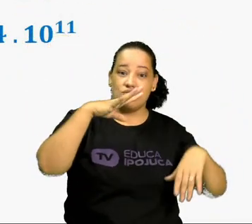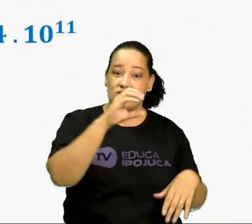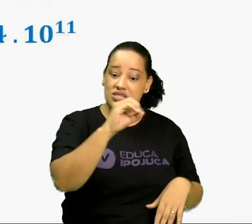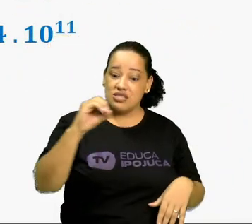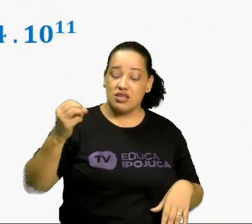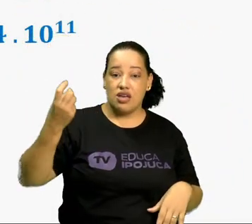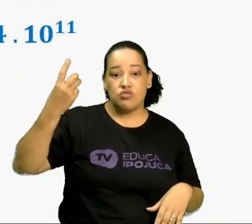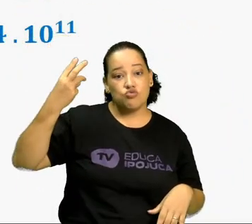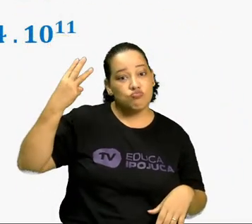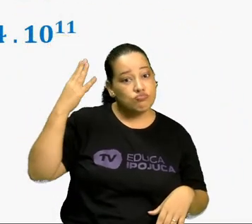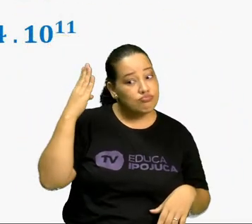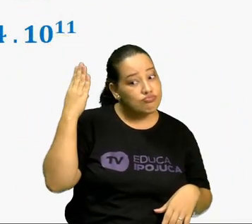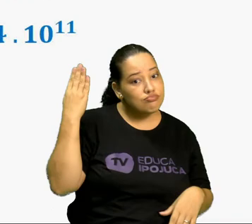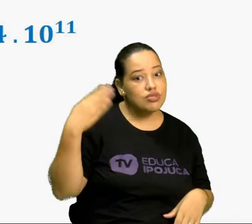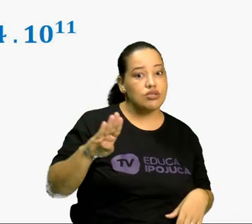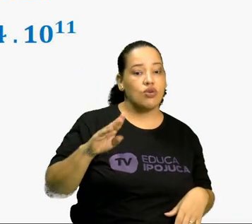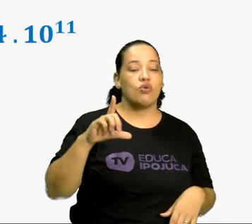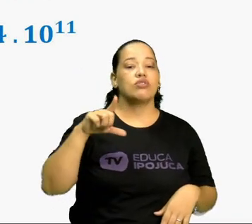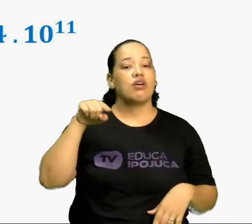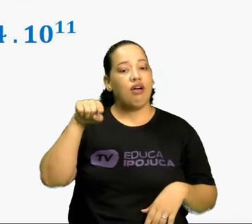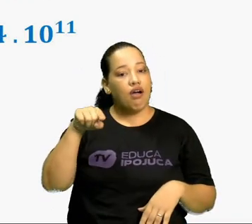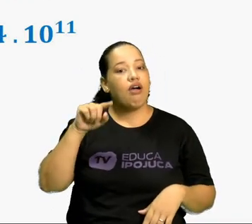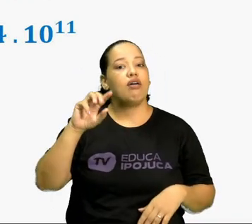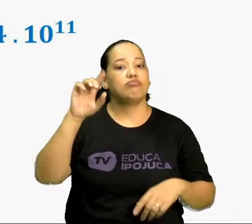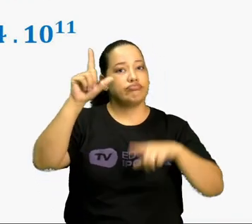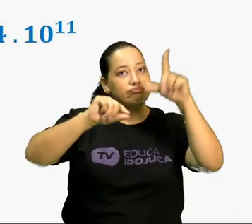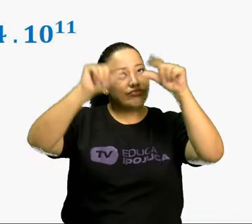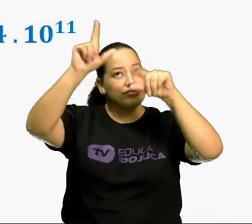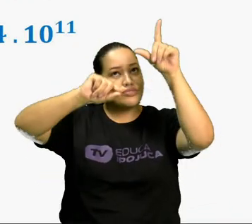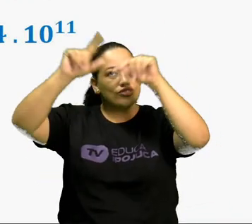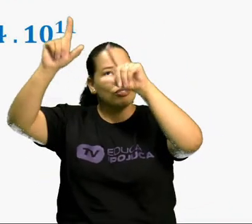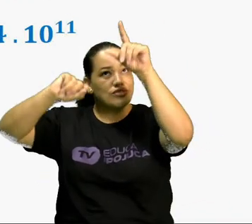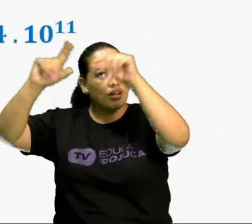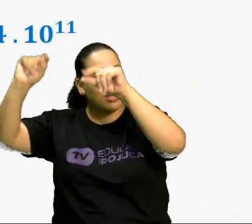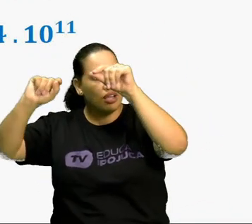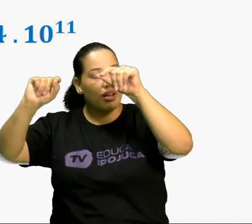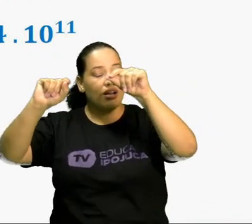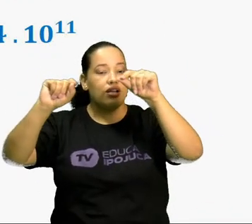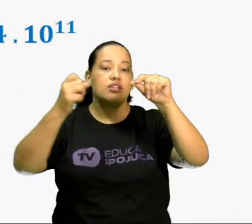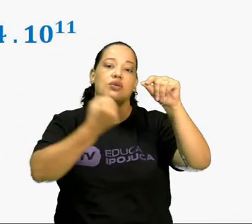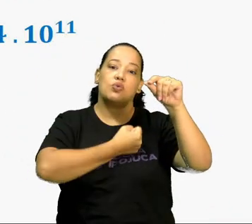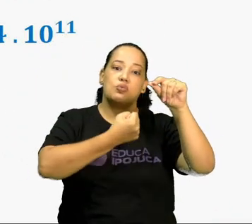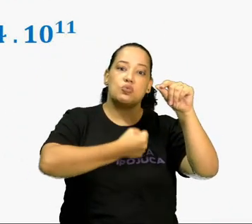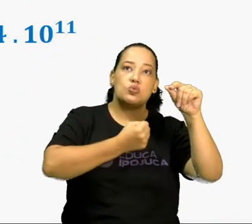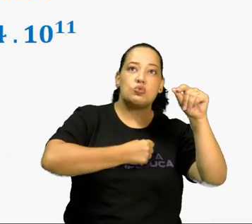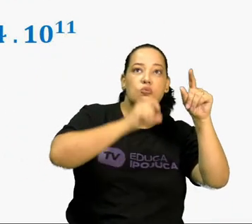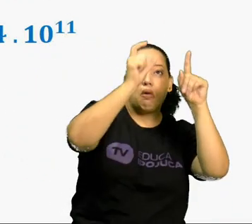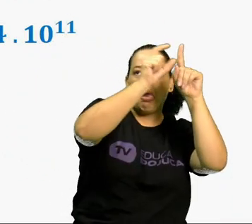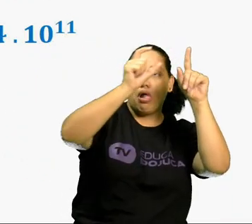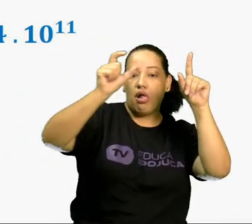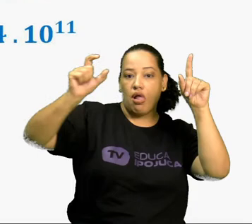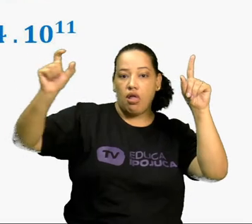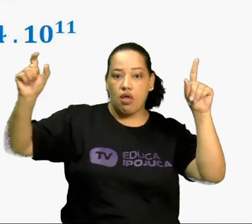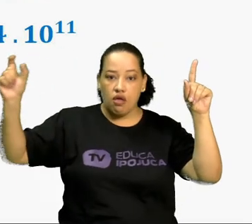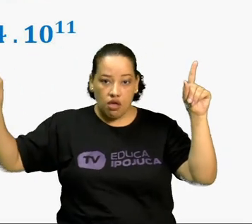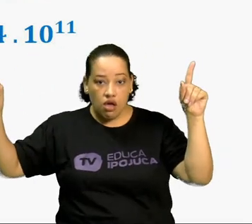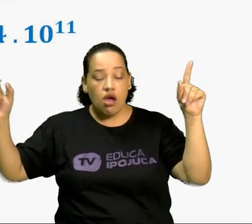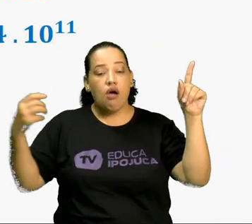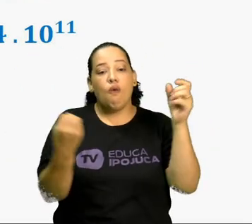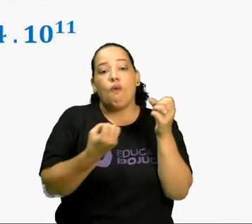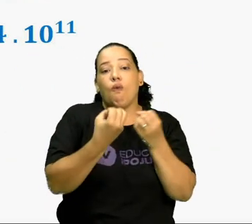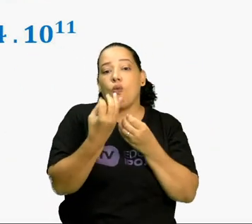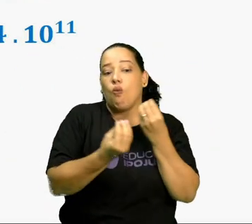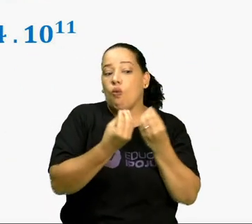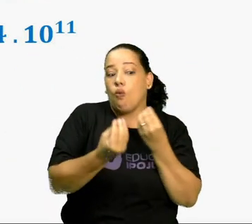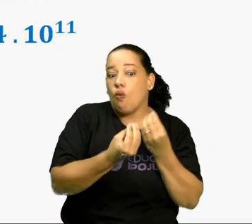Como ficará esse número em notação científica? Então, pode colocar o seu celular ali, no QR Code e